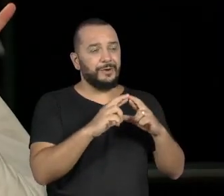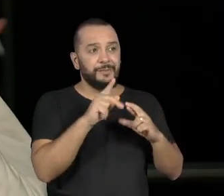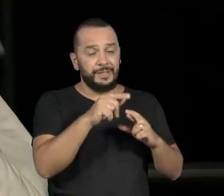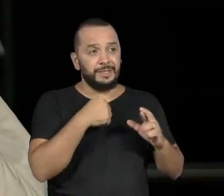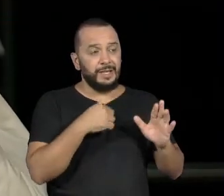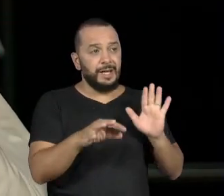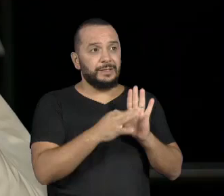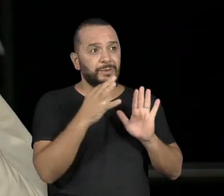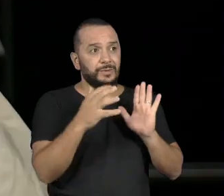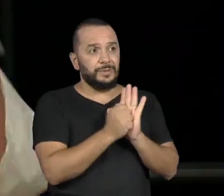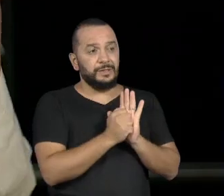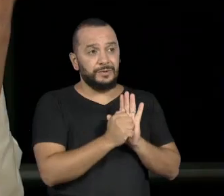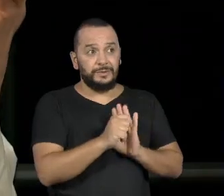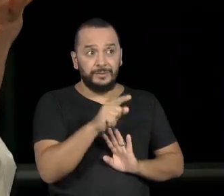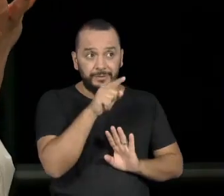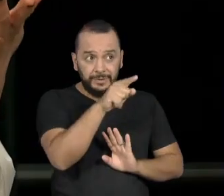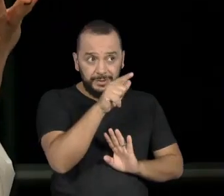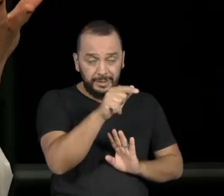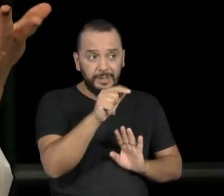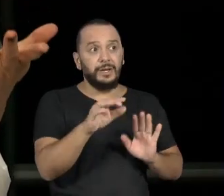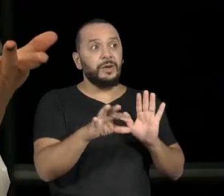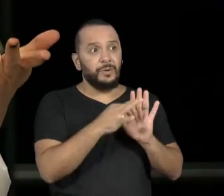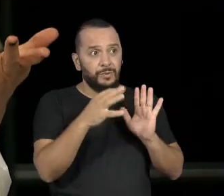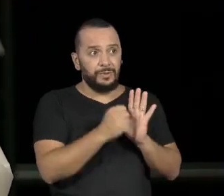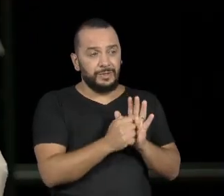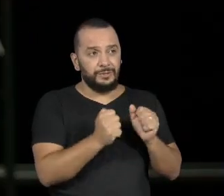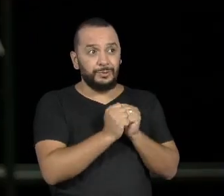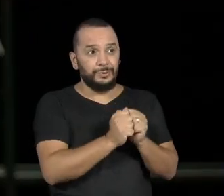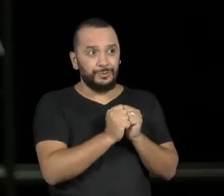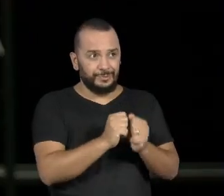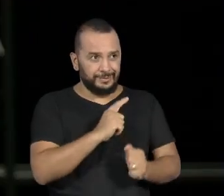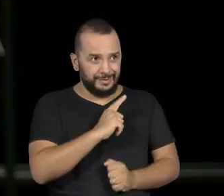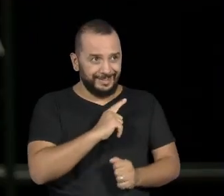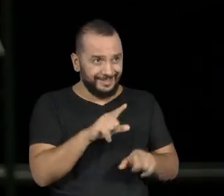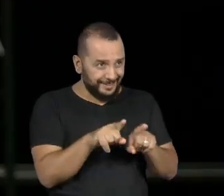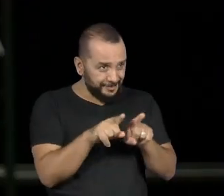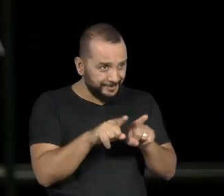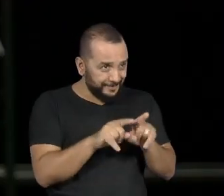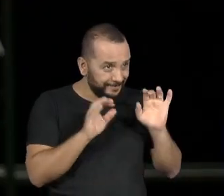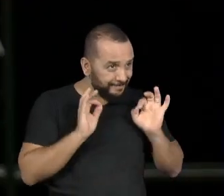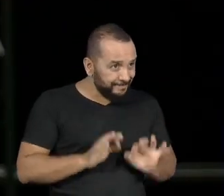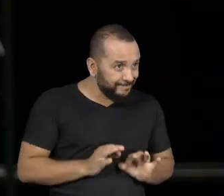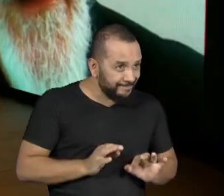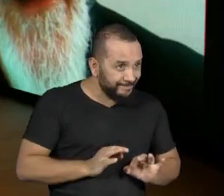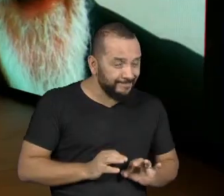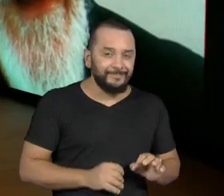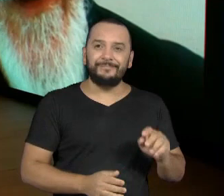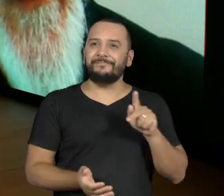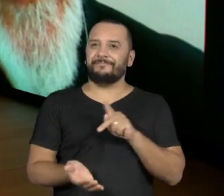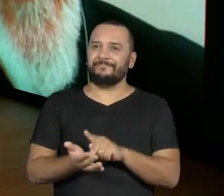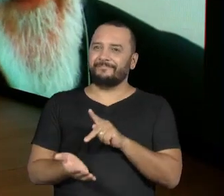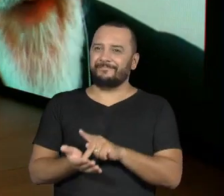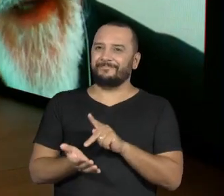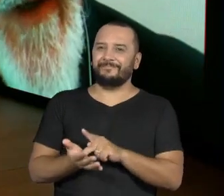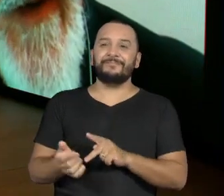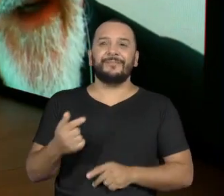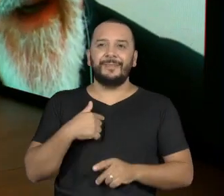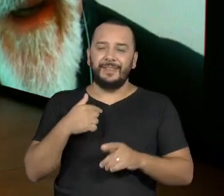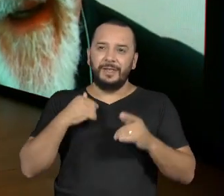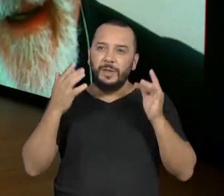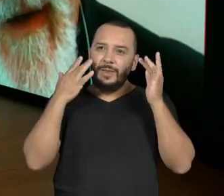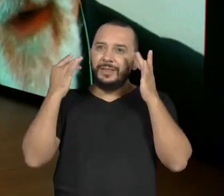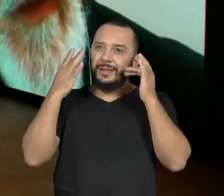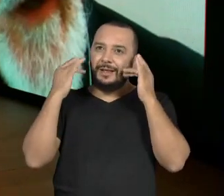assinou o contrato com a condição de te contratarem também, né? Foi isso? Foi. Eu fazia uma peça,